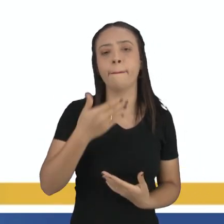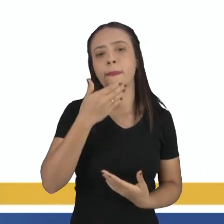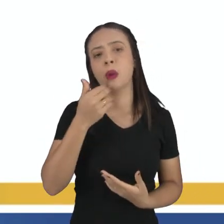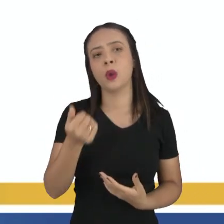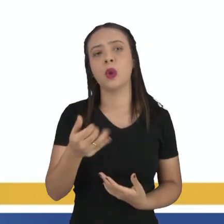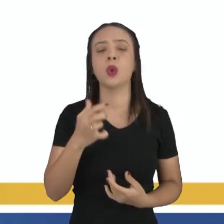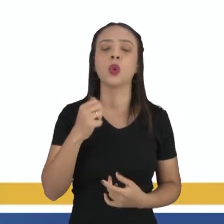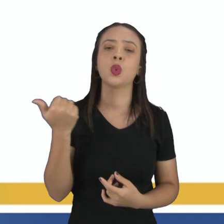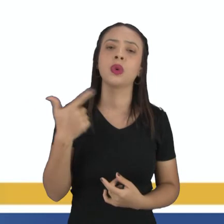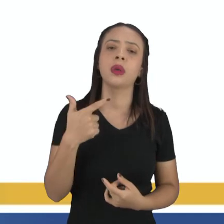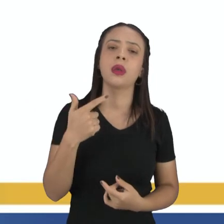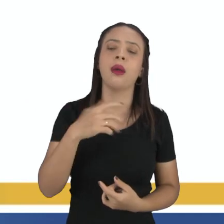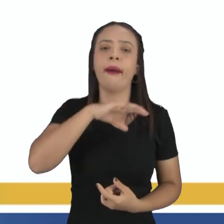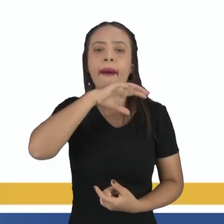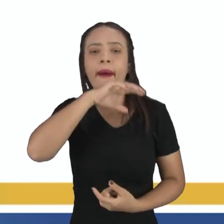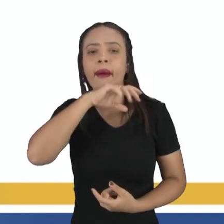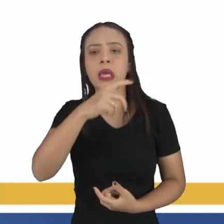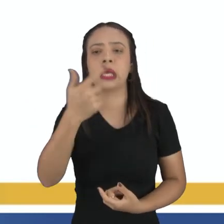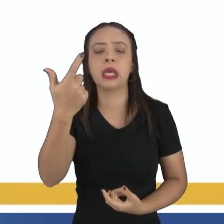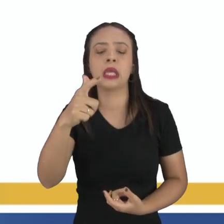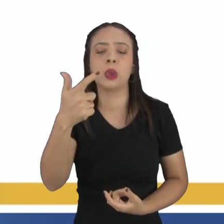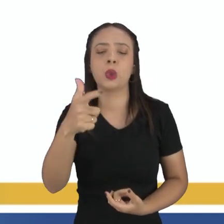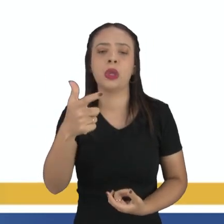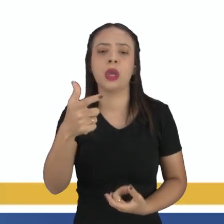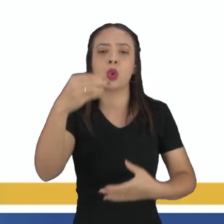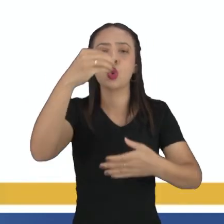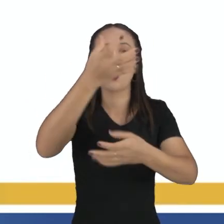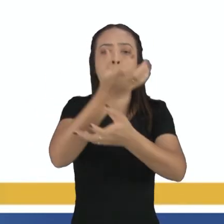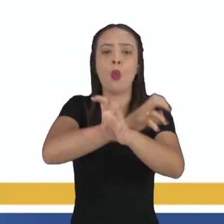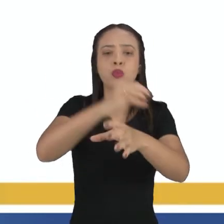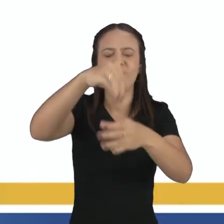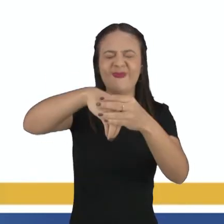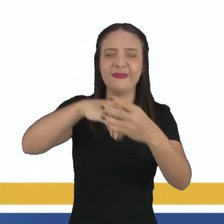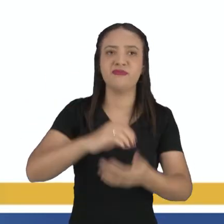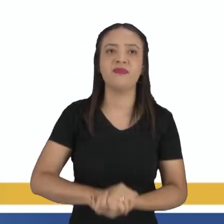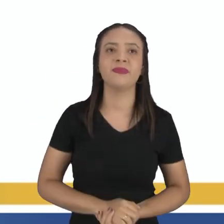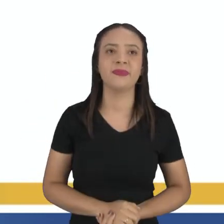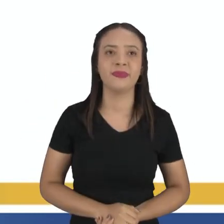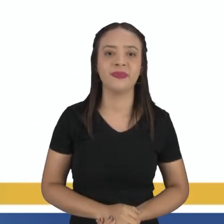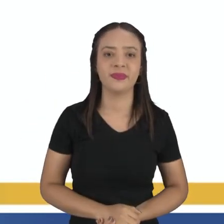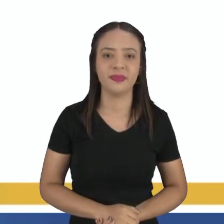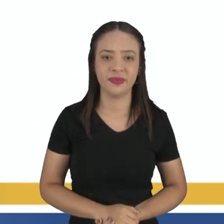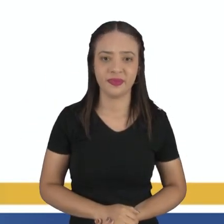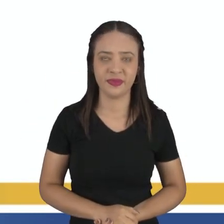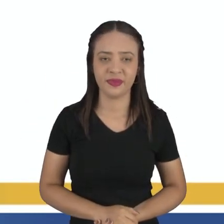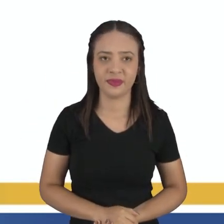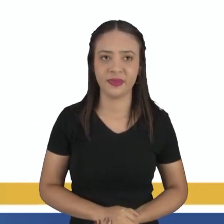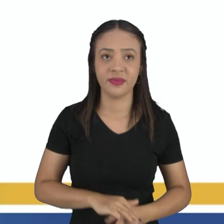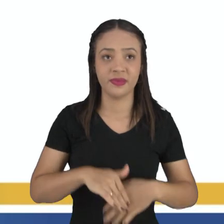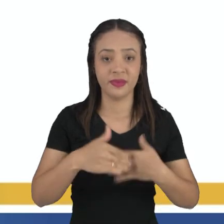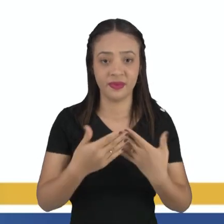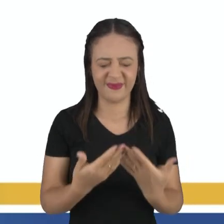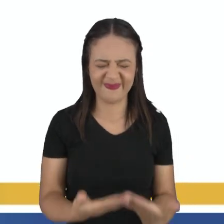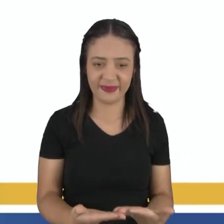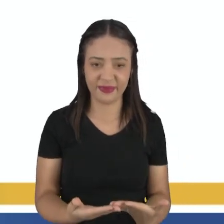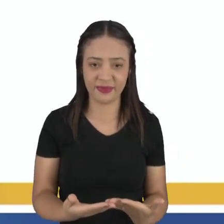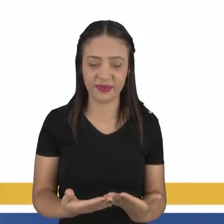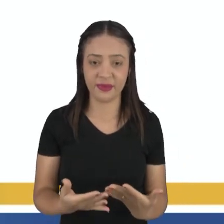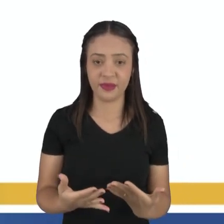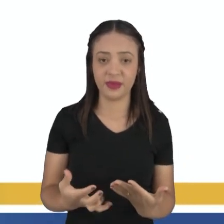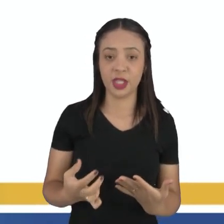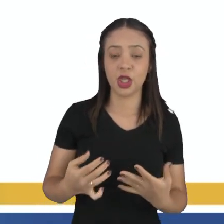animais invertebrados? Eu comentei com vocês também, né? Ali na telinha está a resposta, ó. As estruturas ósseas